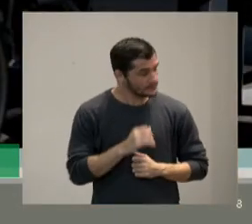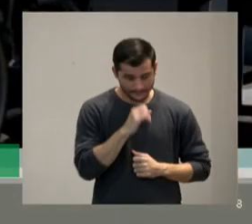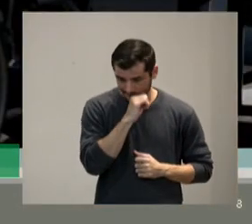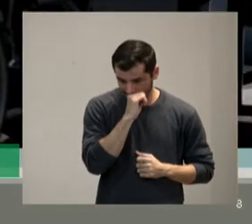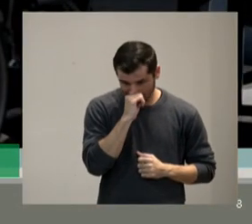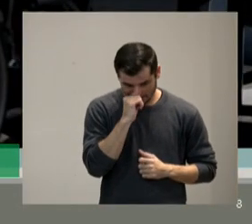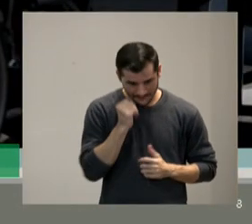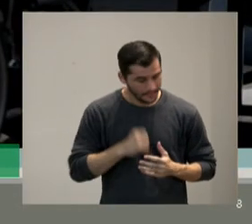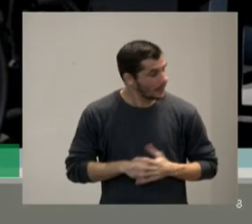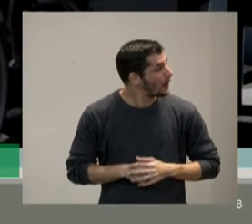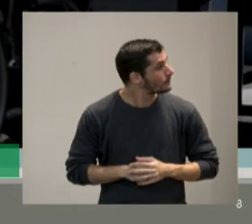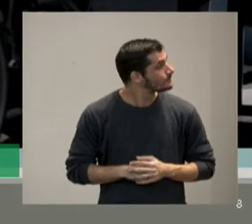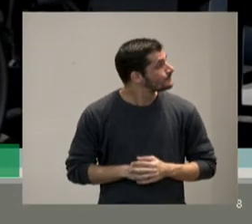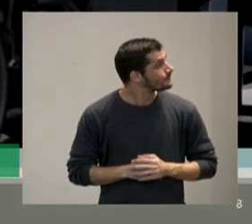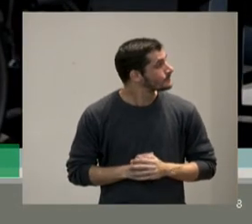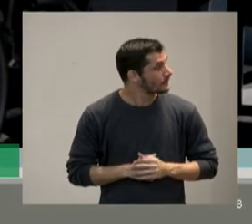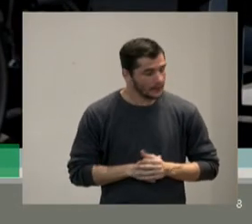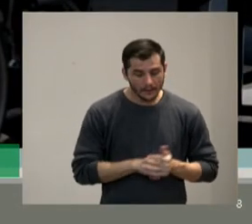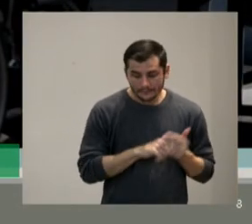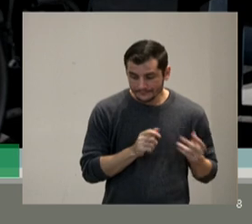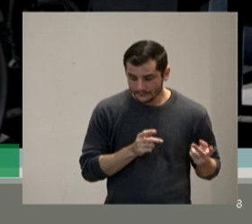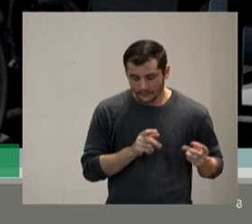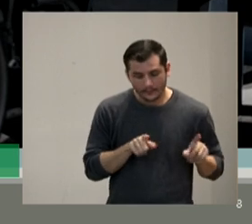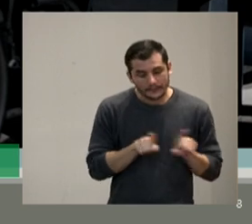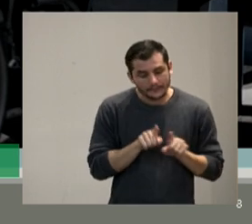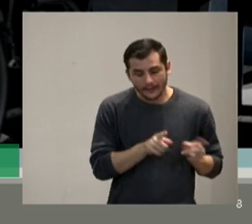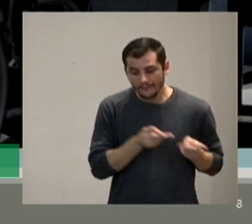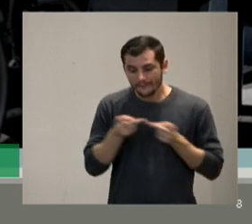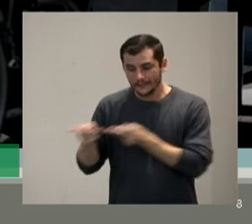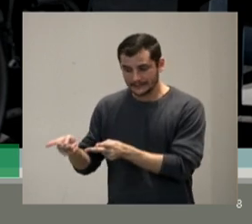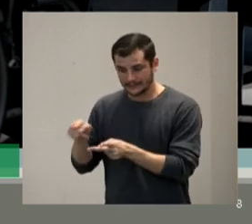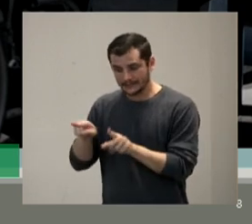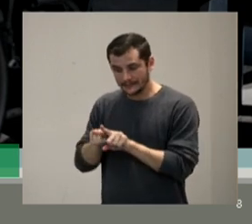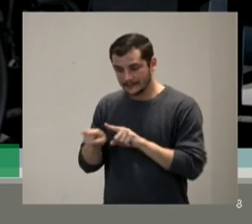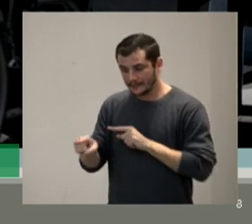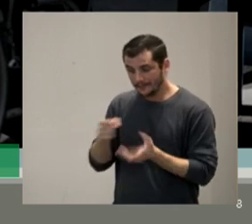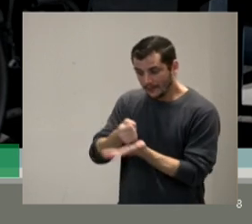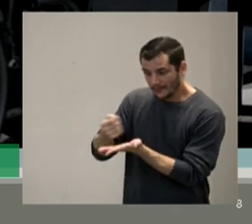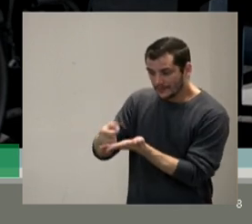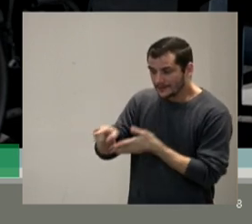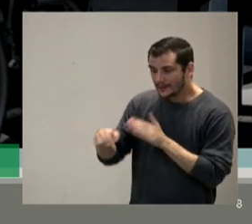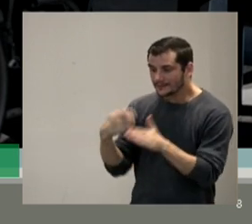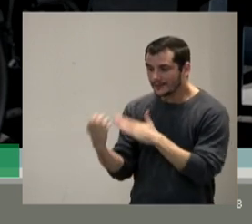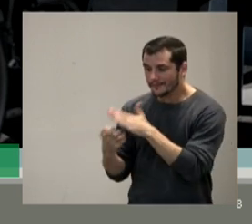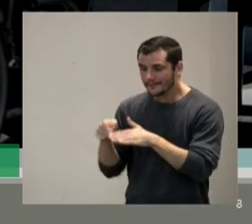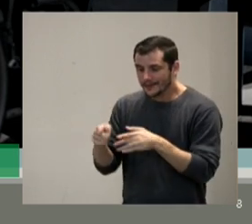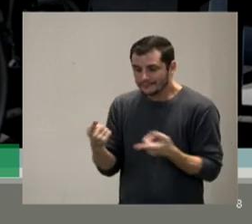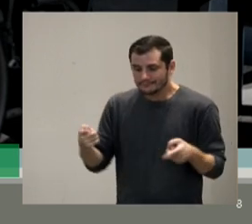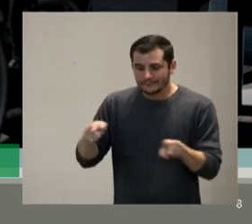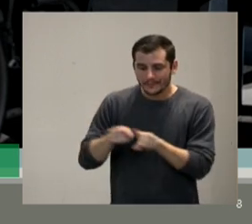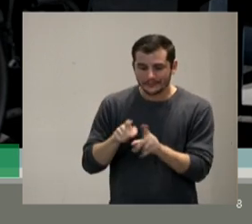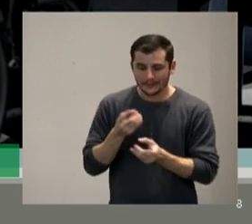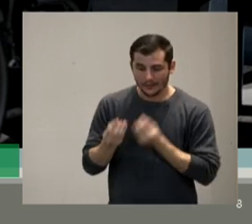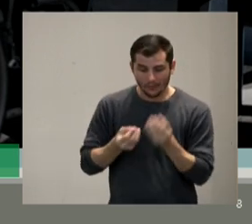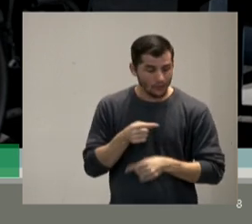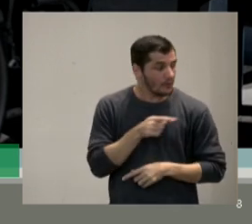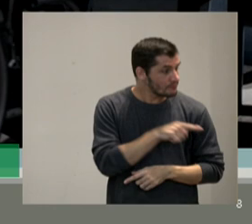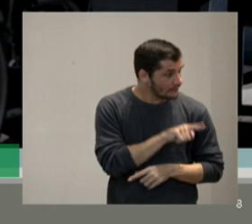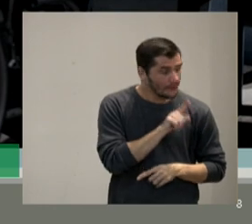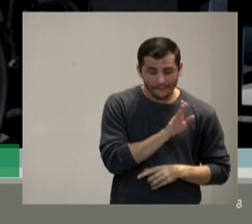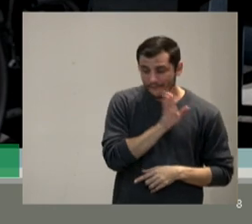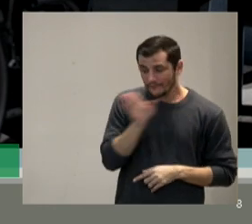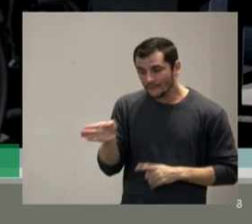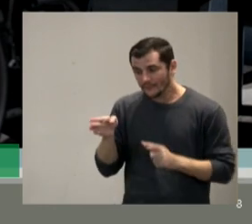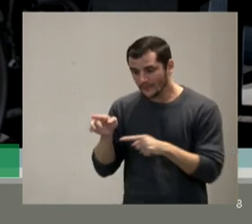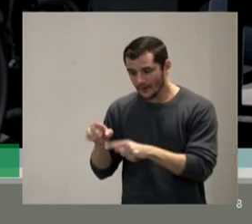visita e contatos com empresas referências então eu visitei algumas empresas foi interessante e uma empresa que eu visitei foi a